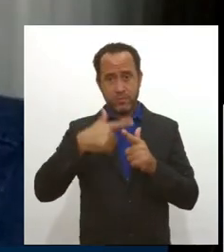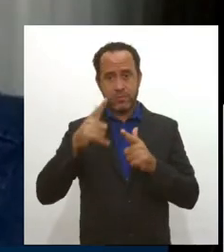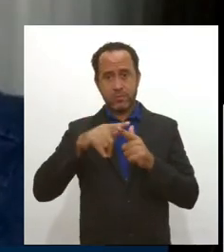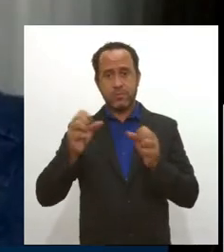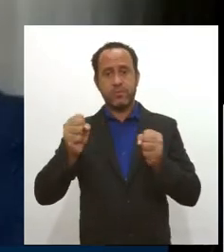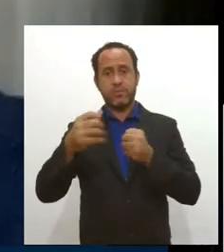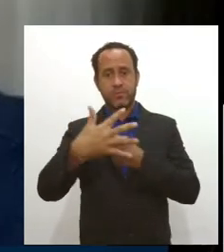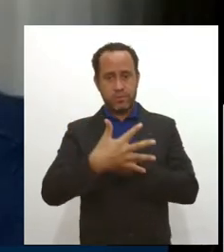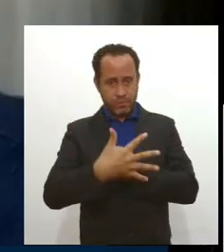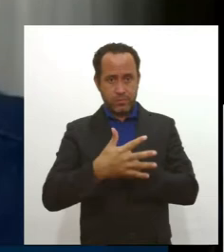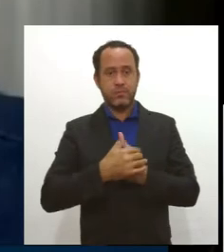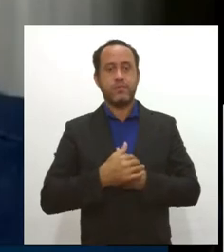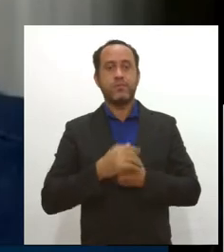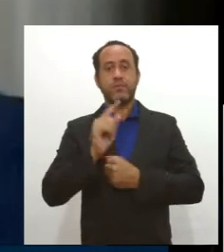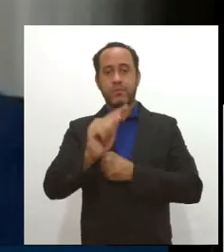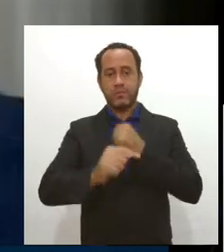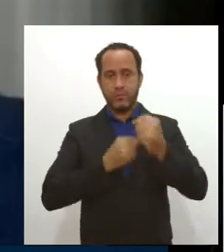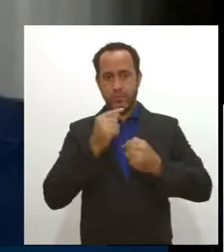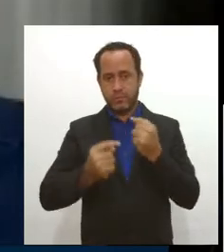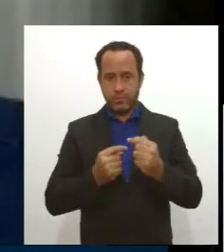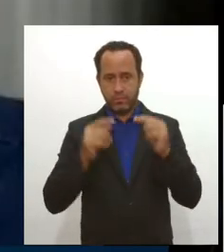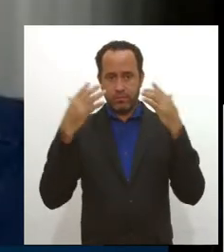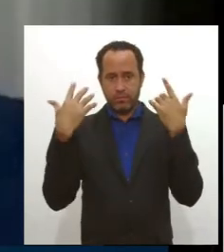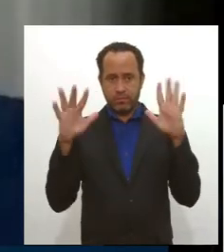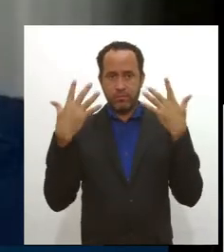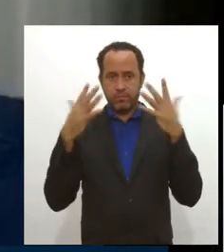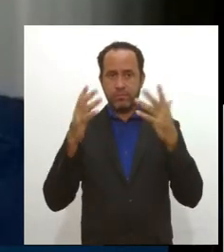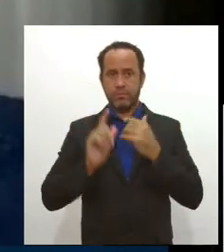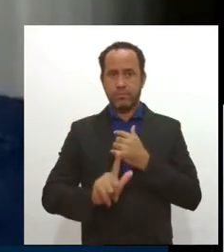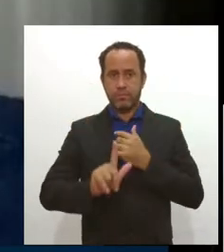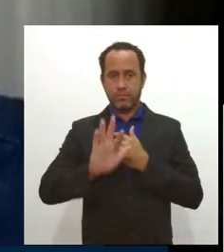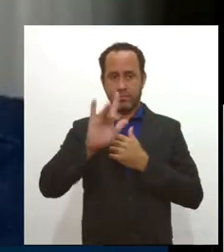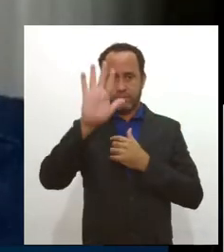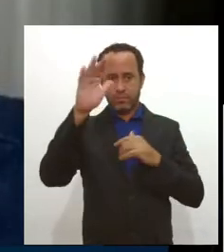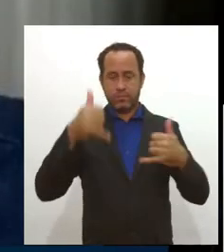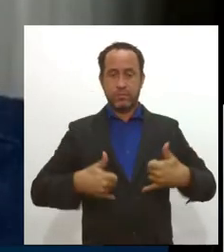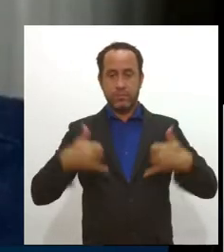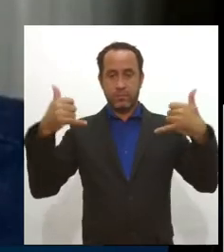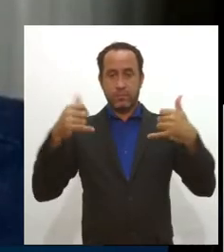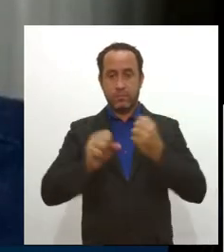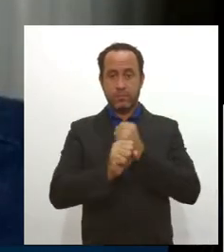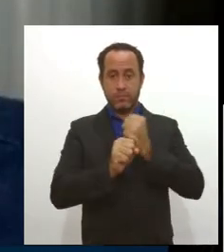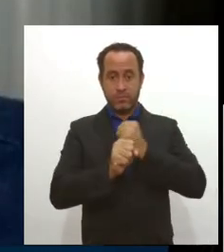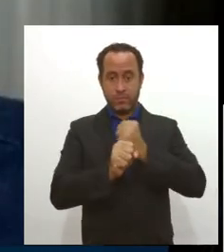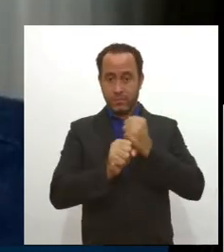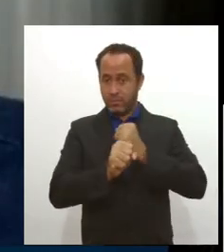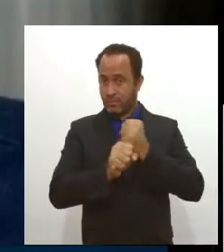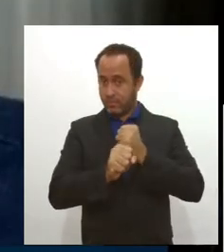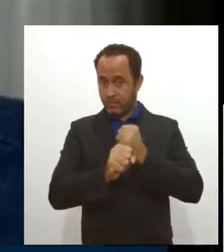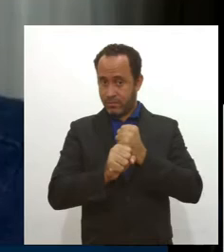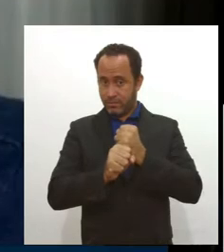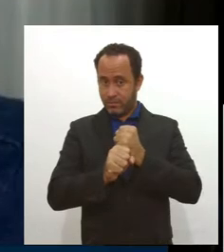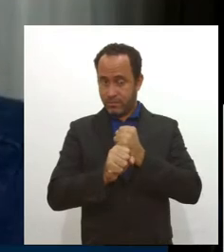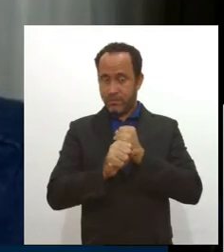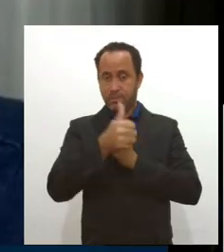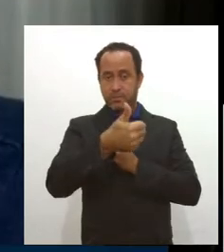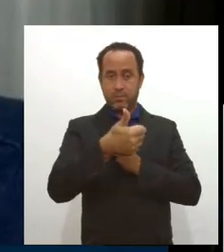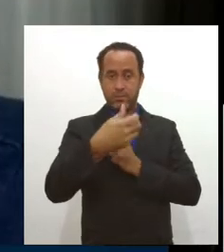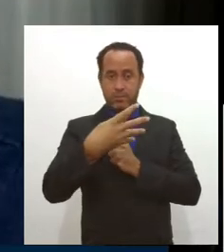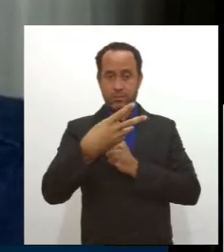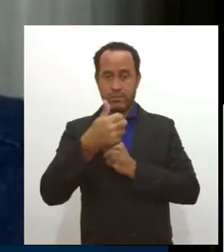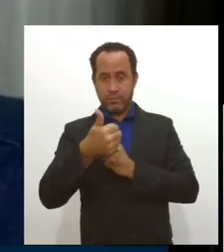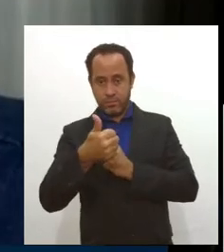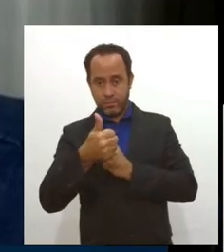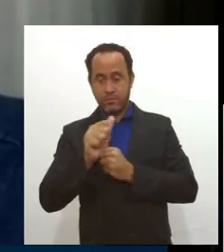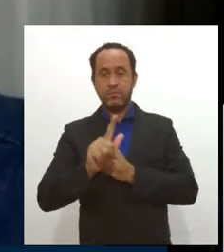-19. Em seguida, parabenizou os lagartenses pelo aniversário de 141 anos de emancipação política da cidade